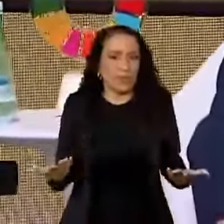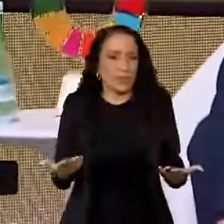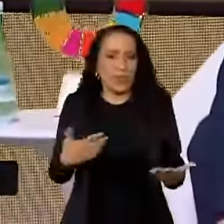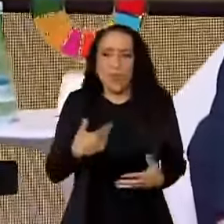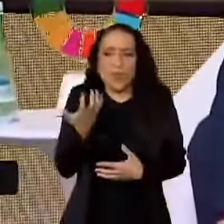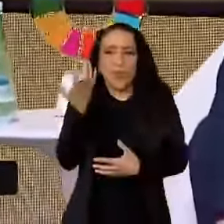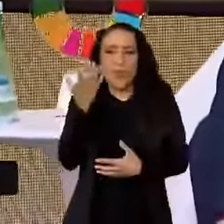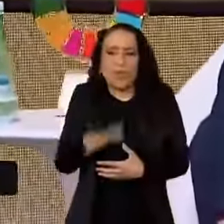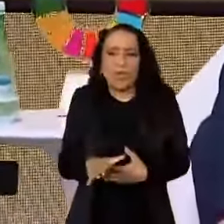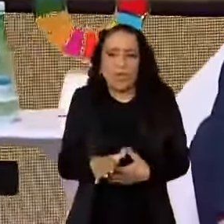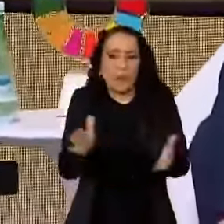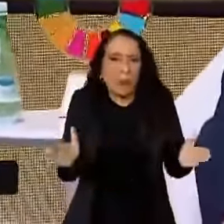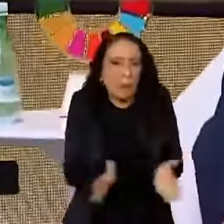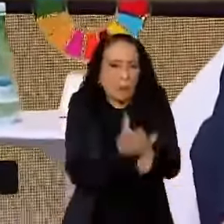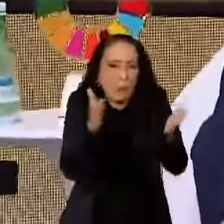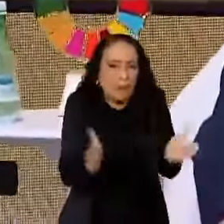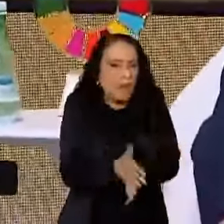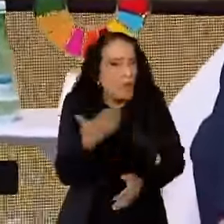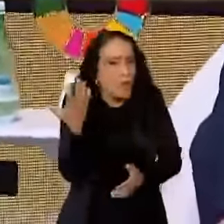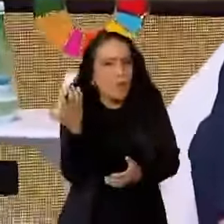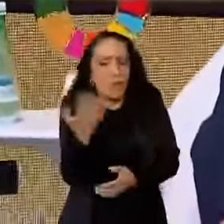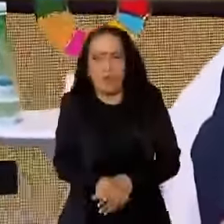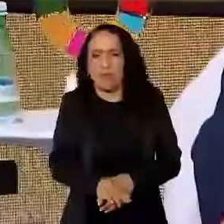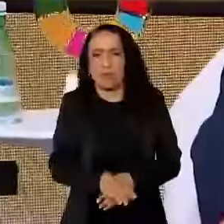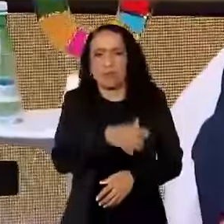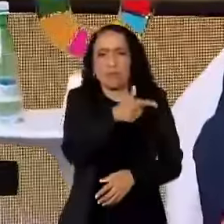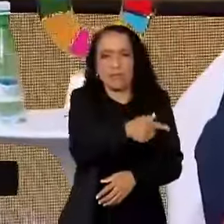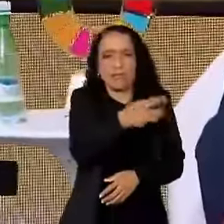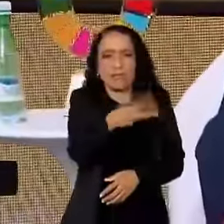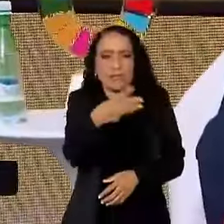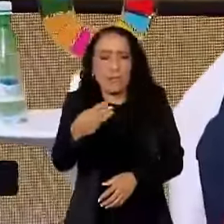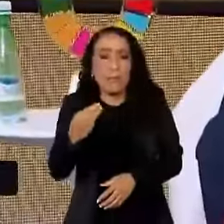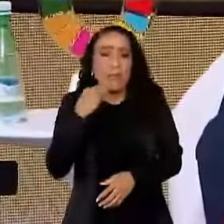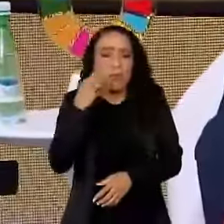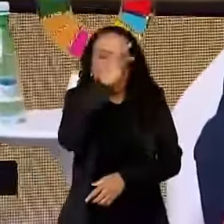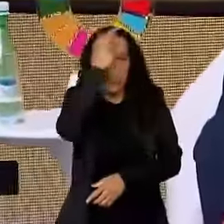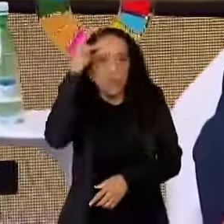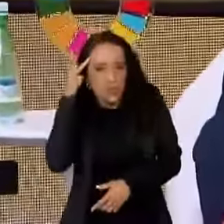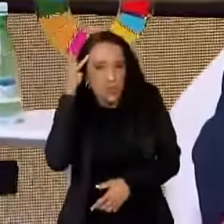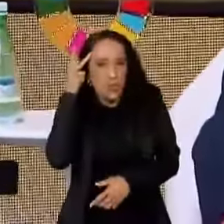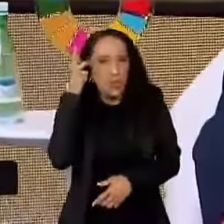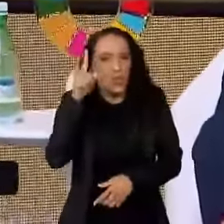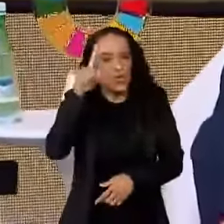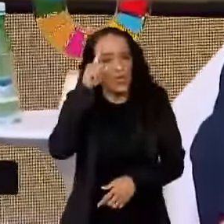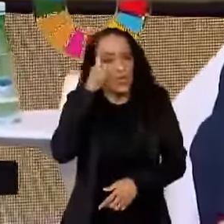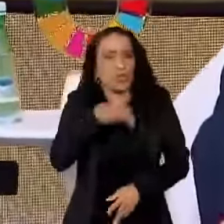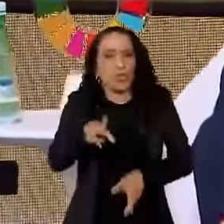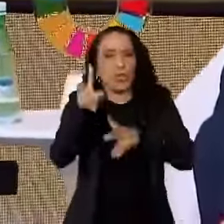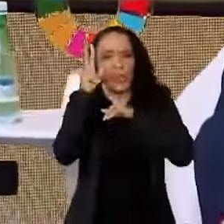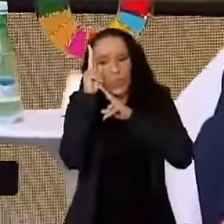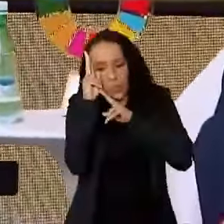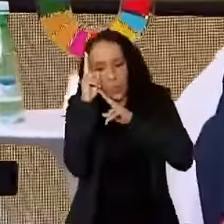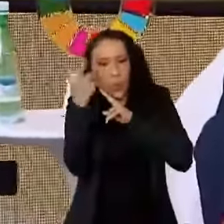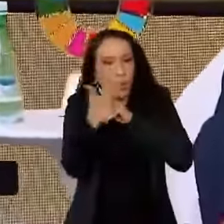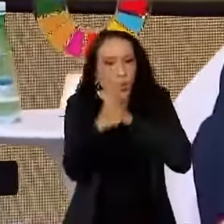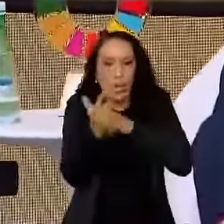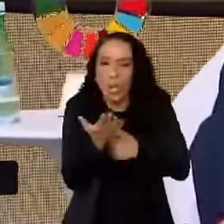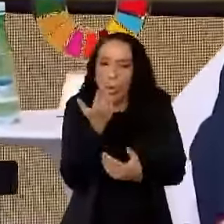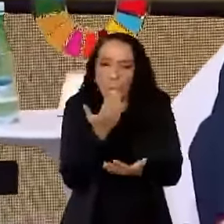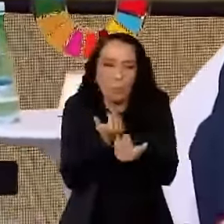quero a miséria. São 733 milhões de pessoas que vão dormir toda noite sem ter o que comer